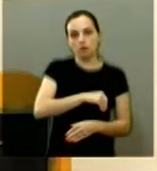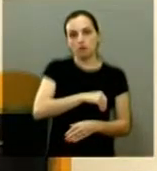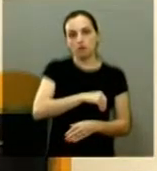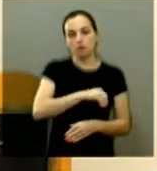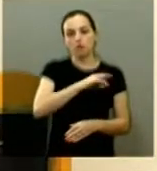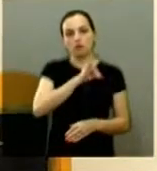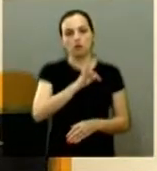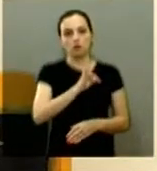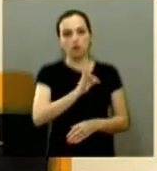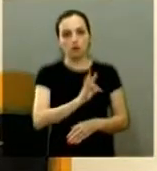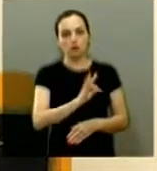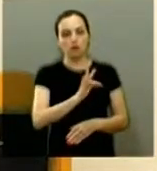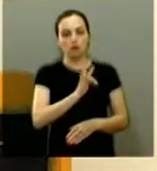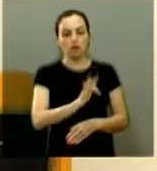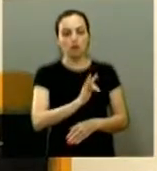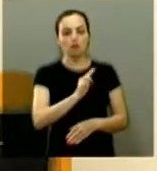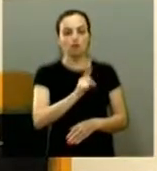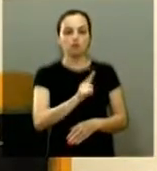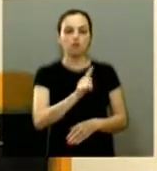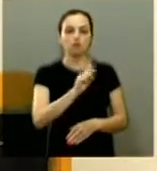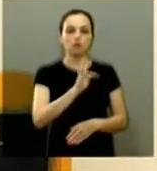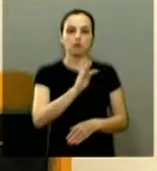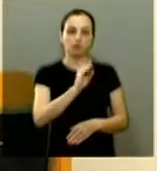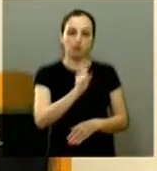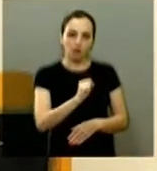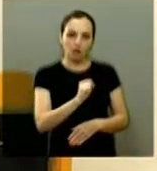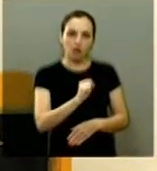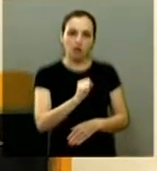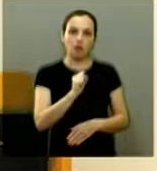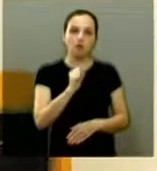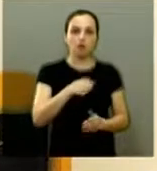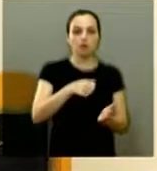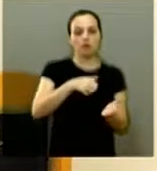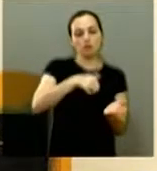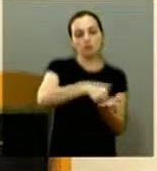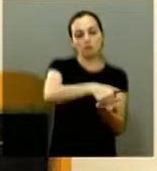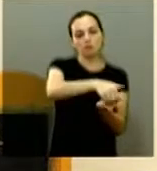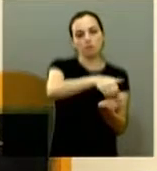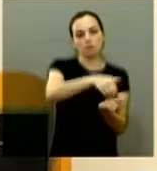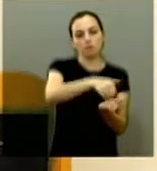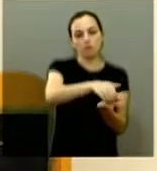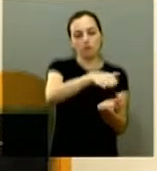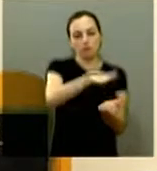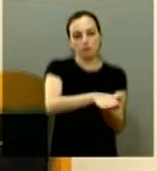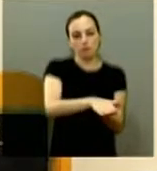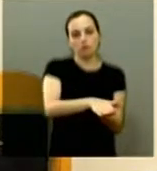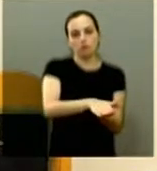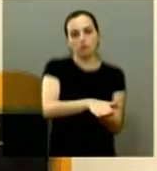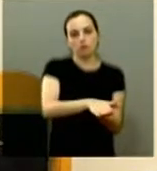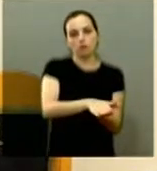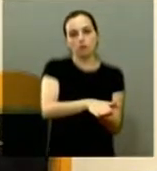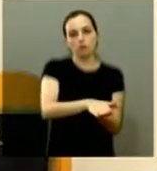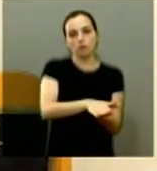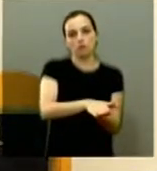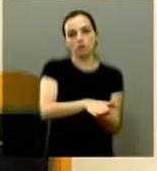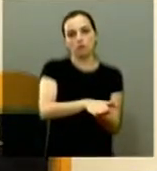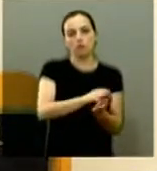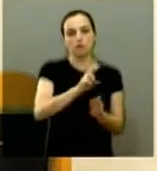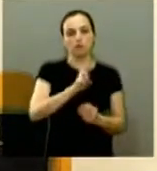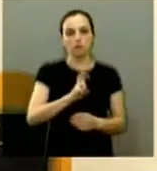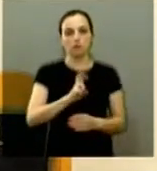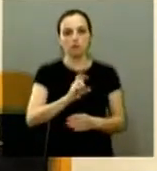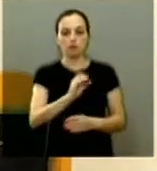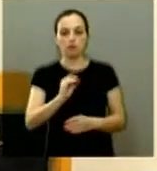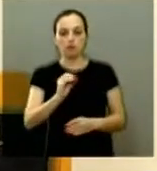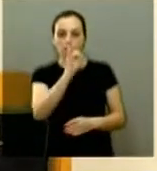FGTS retroativo e pagar uma multa que era de 500 já caiu para 100 e possa recorrer e mais uma